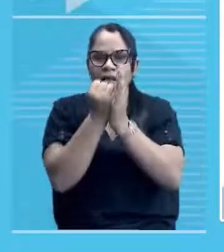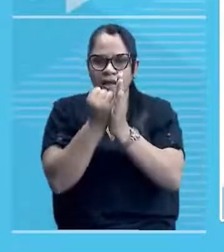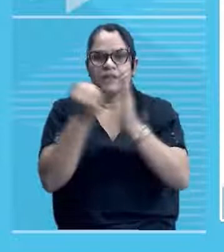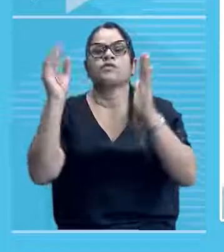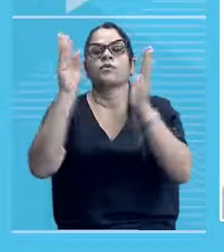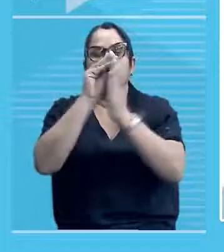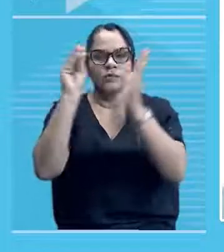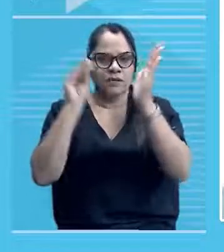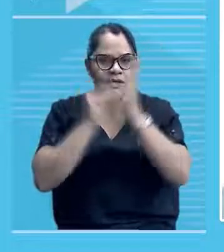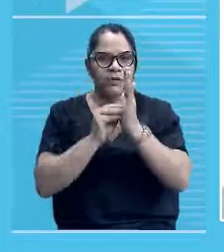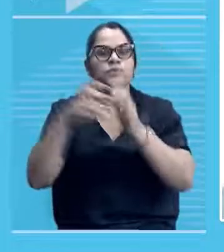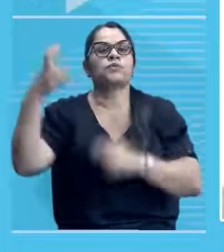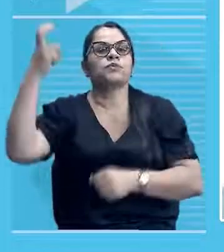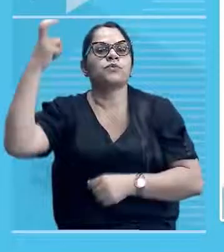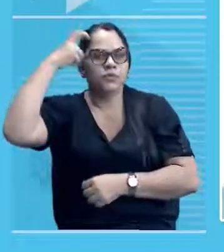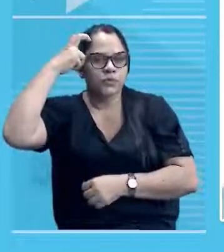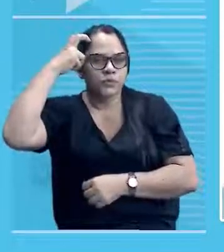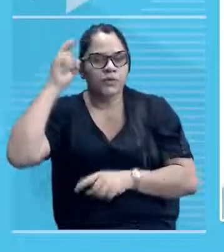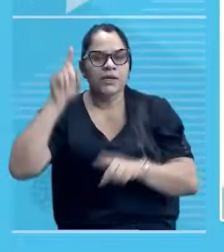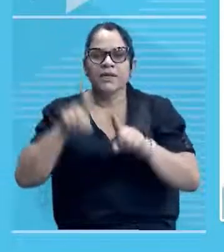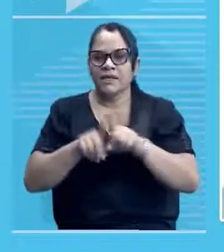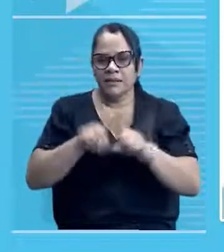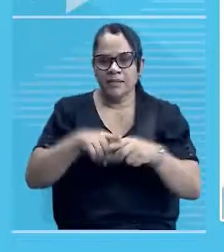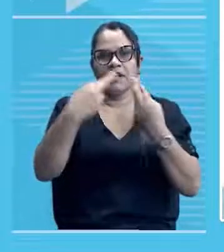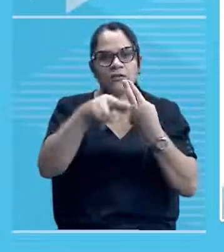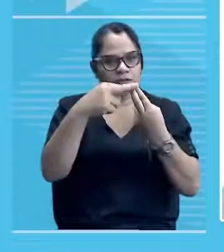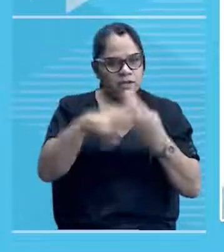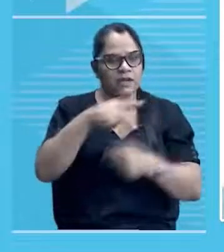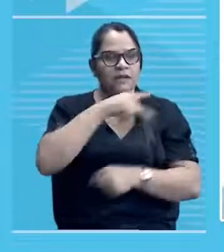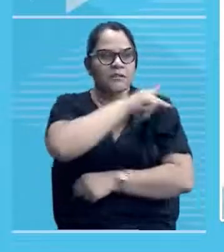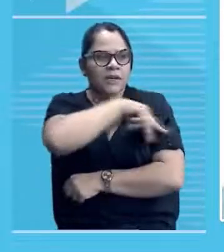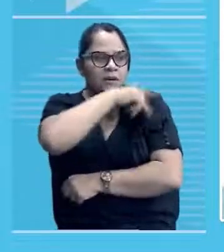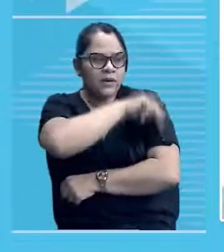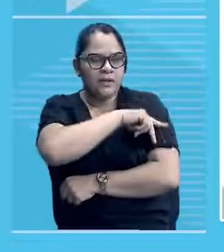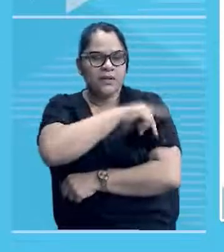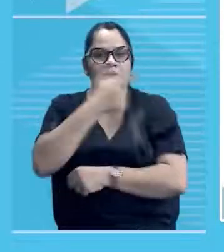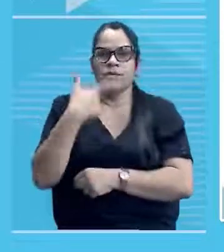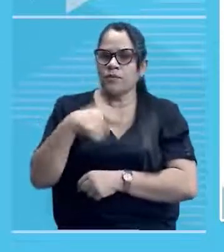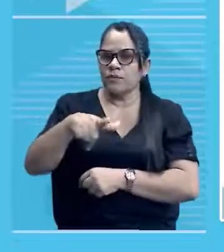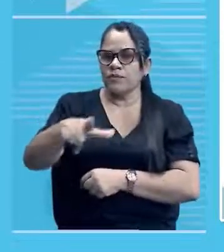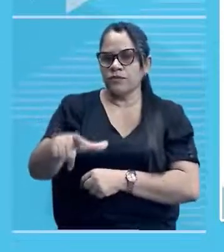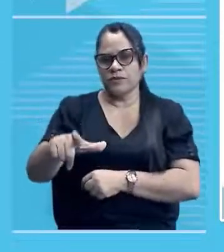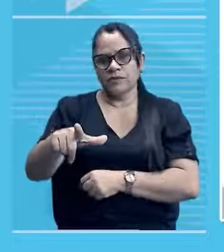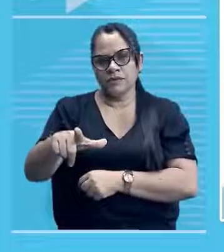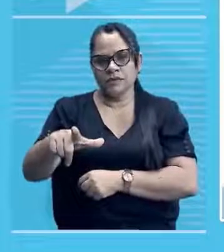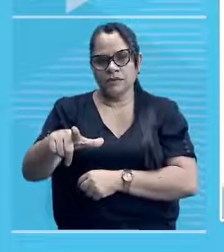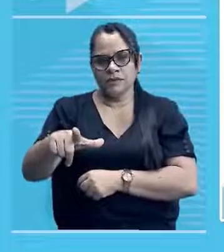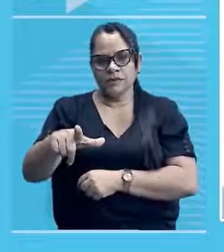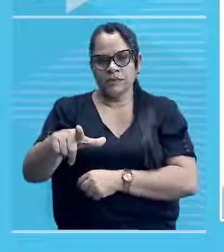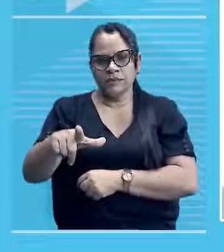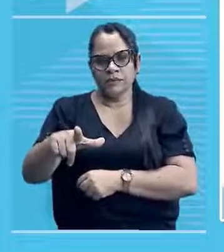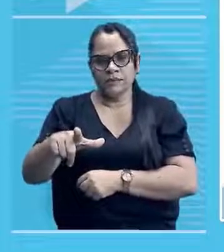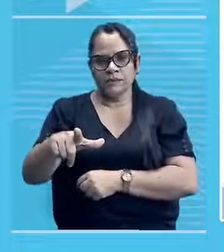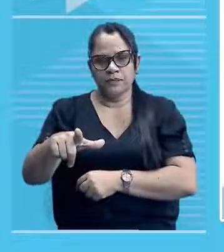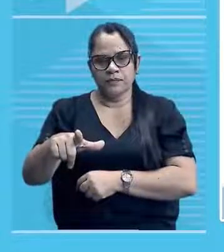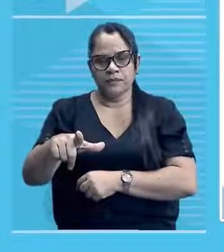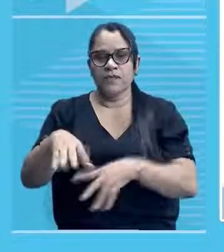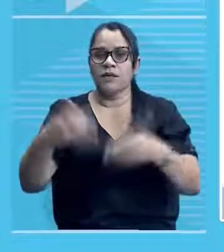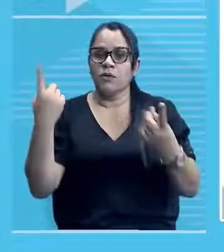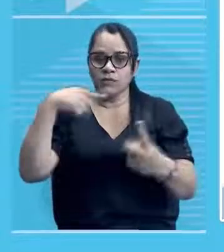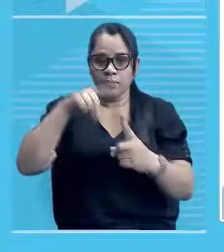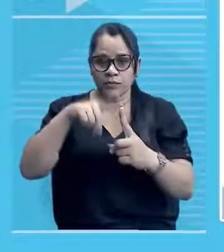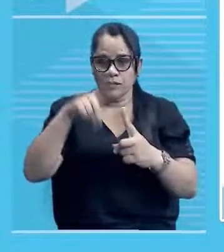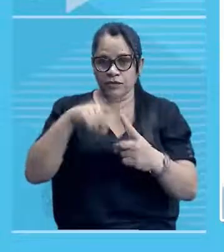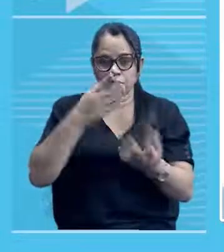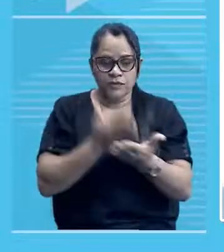conteúdo Cultura e Religiosidade Piauiense, né? Nós vamos dar a continuação, tá? Os objetivos da